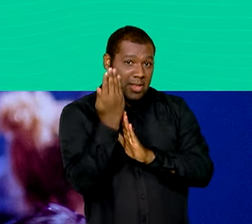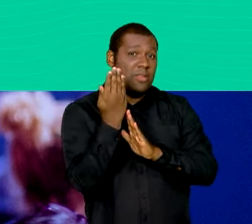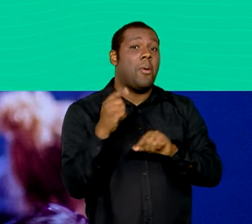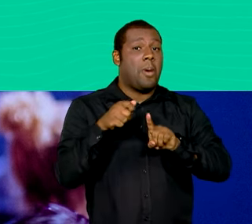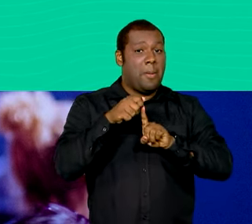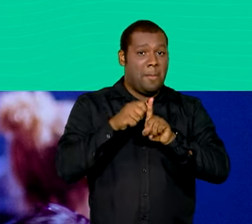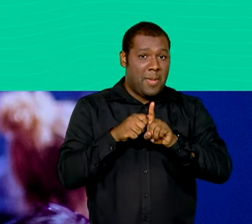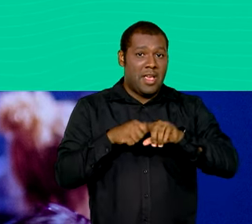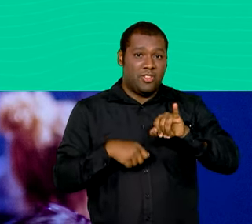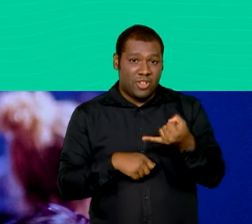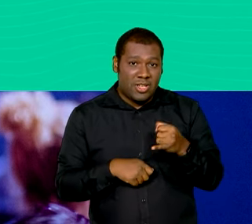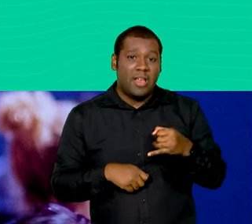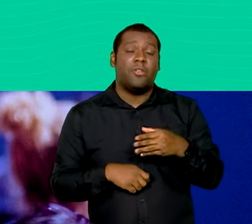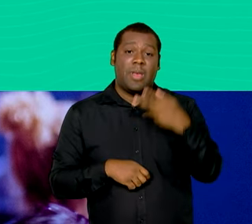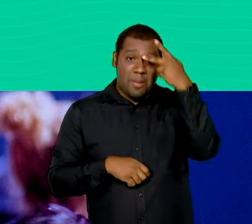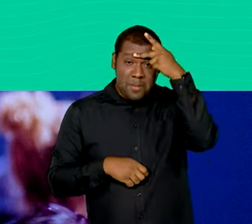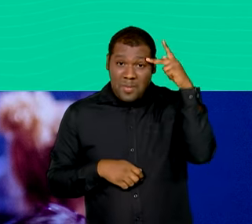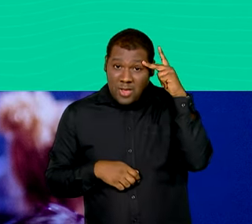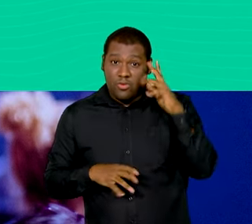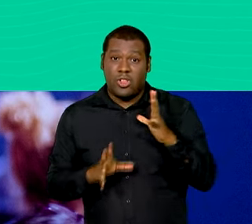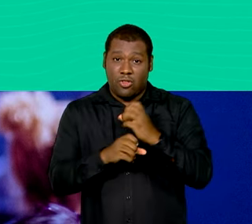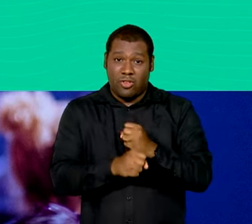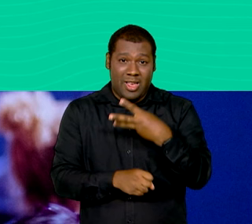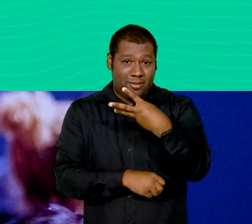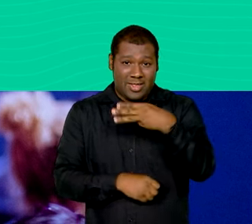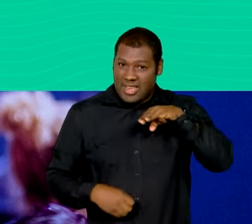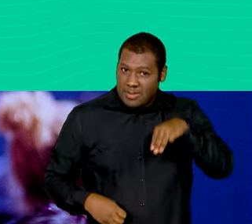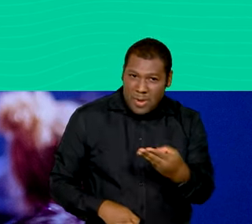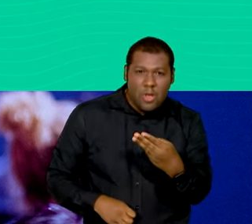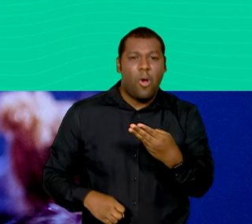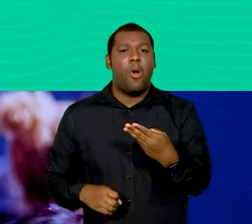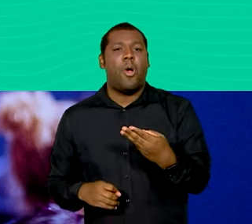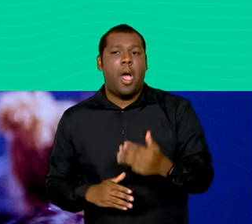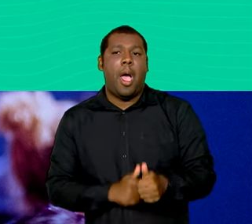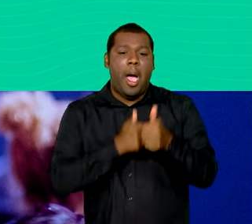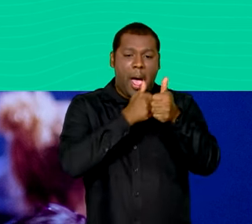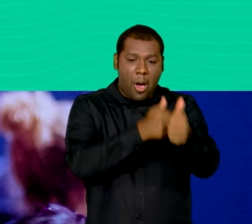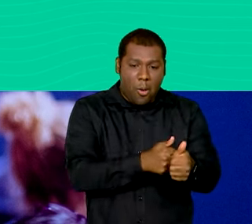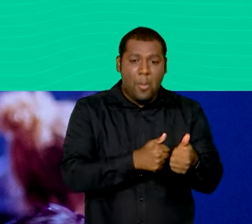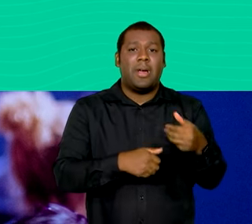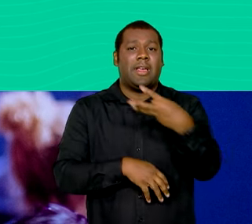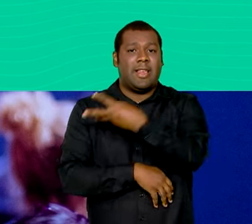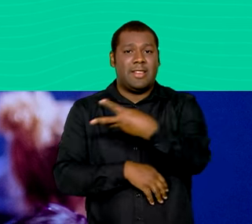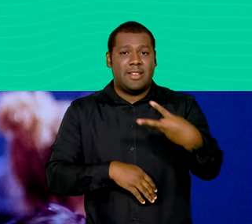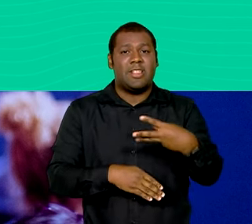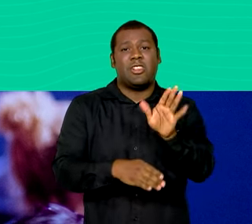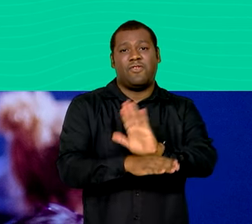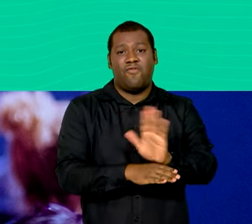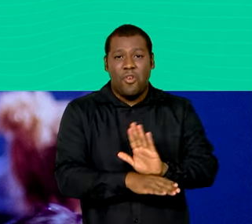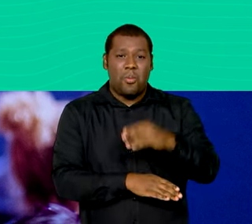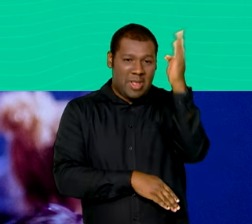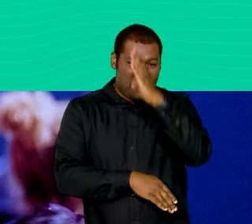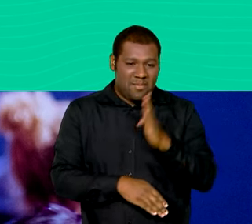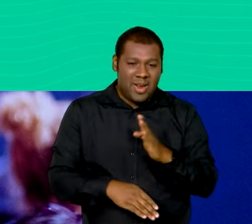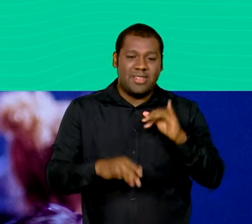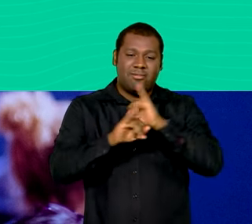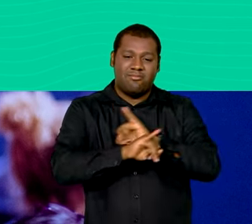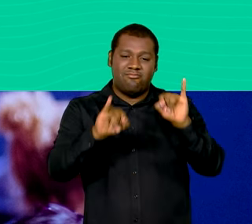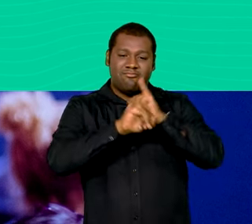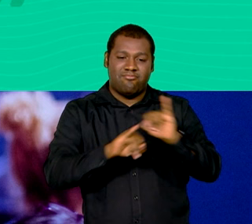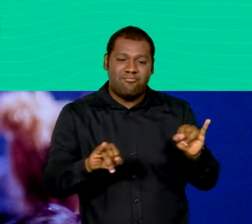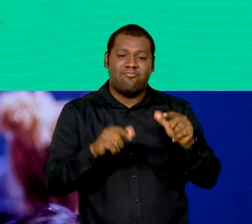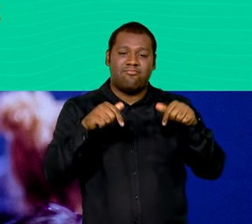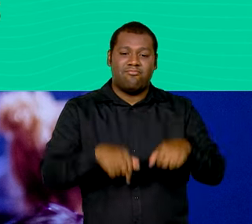cerca de 3 milhões de espectadores assistiram aos 33 filmes brasileiros em cartaz, em